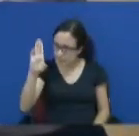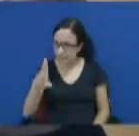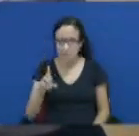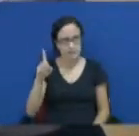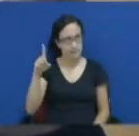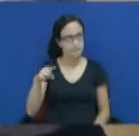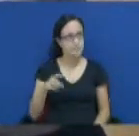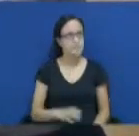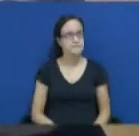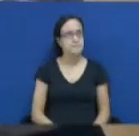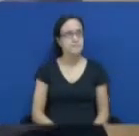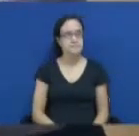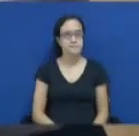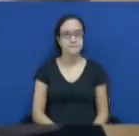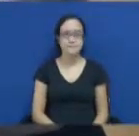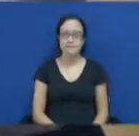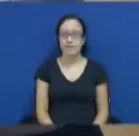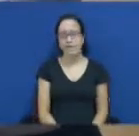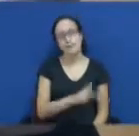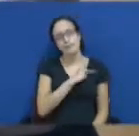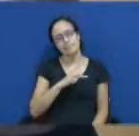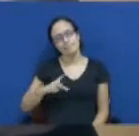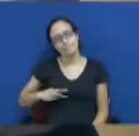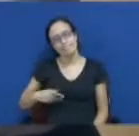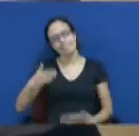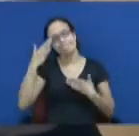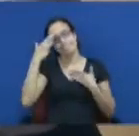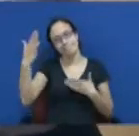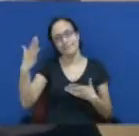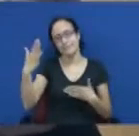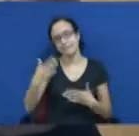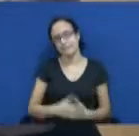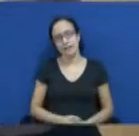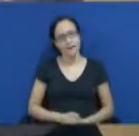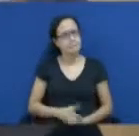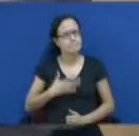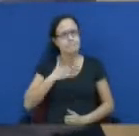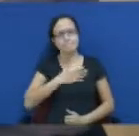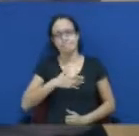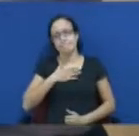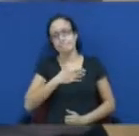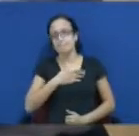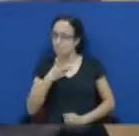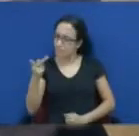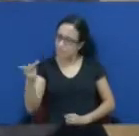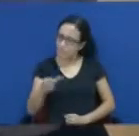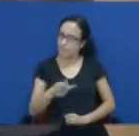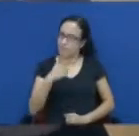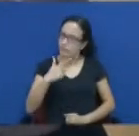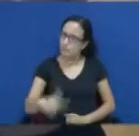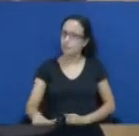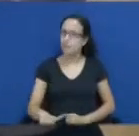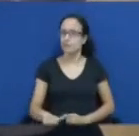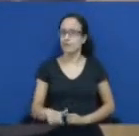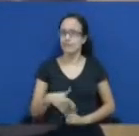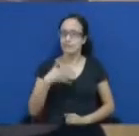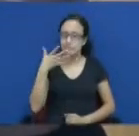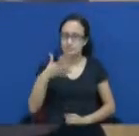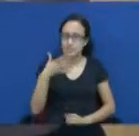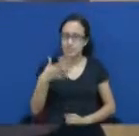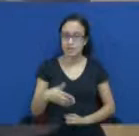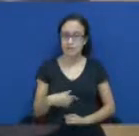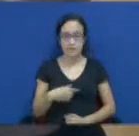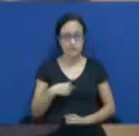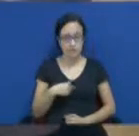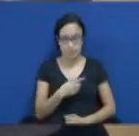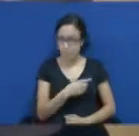Senhor presidente, é uma grande honra retornar a esta casa. Nobres vereadoras e vereadores, eu sou José